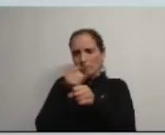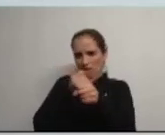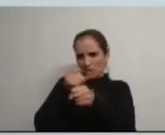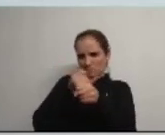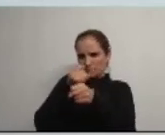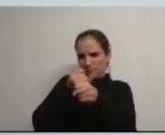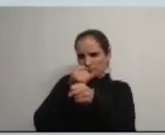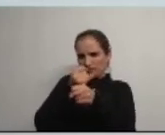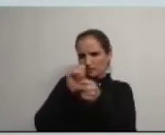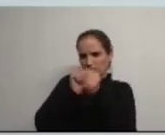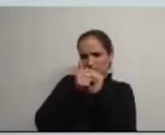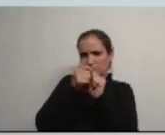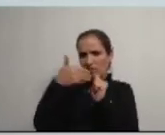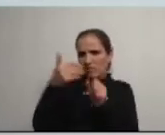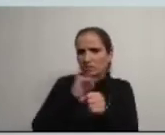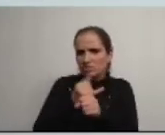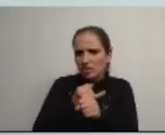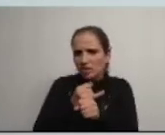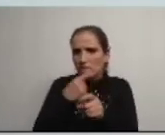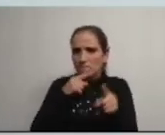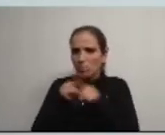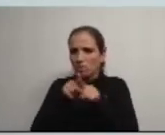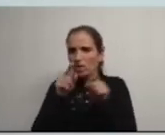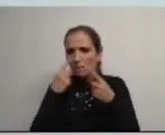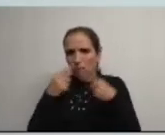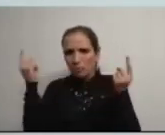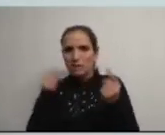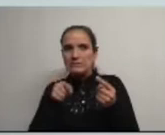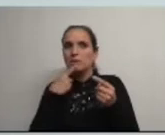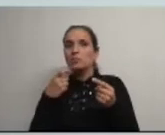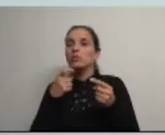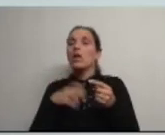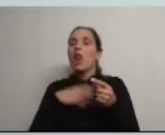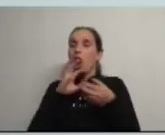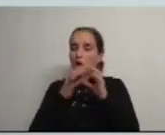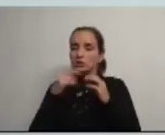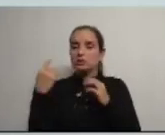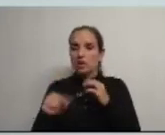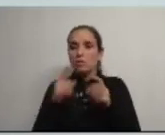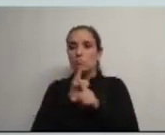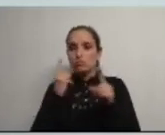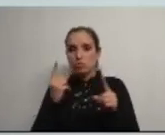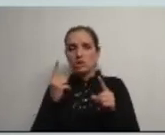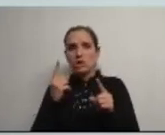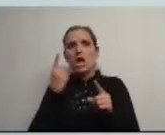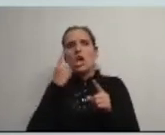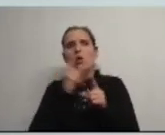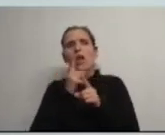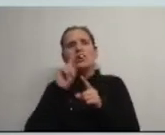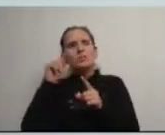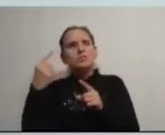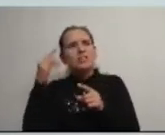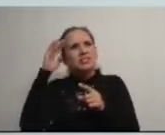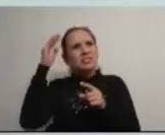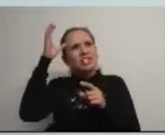uma ilha de política pública esta pergunta faz sentido uma vez que a especialização inteligente